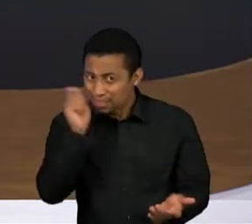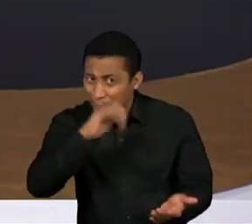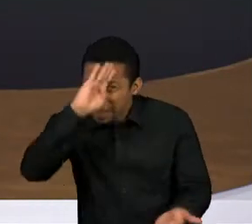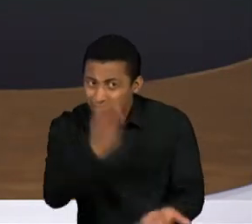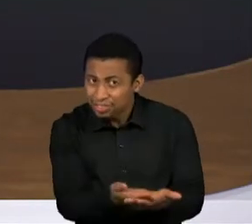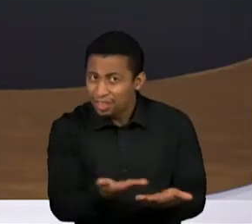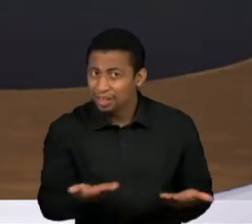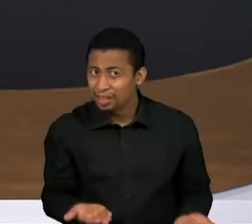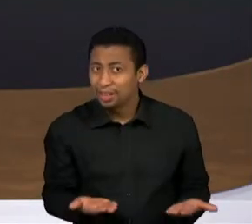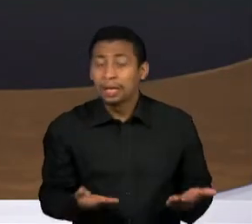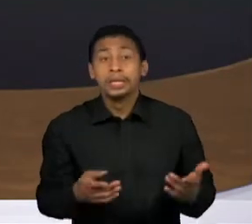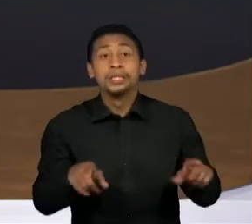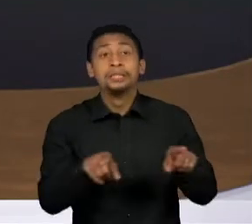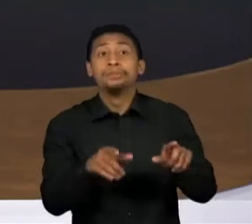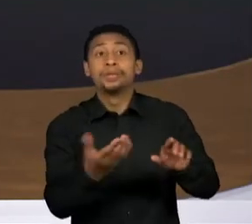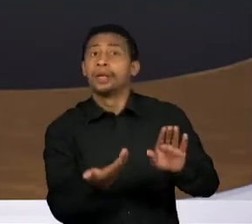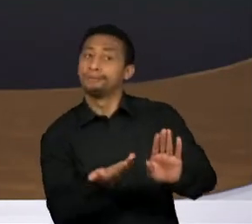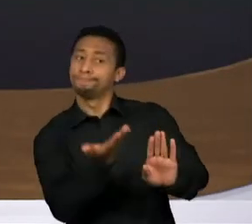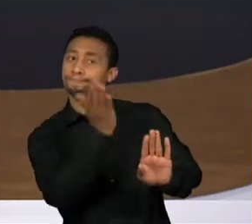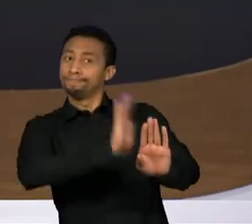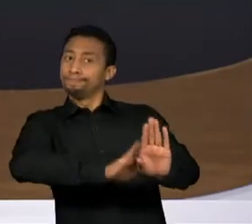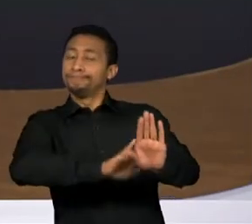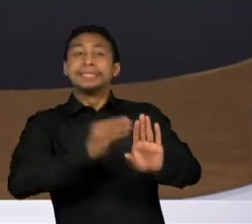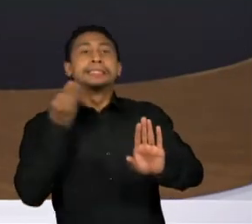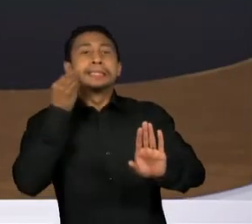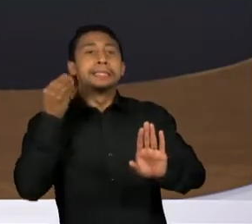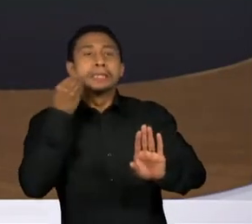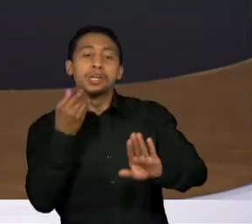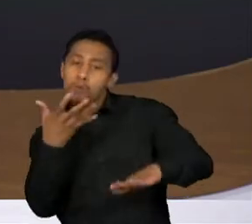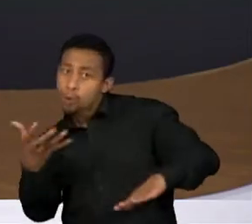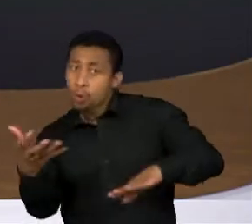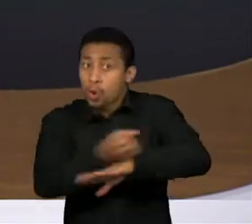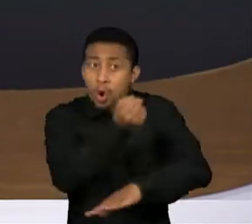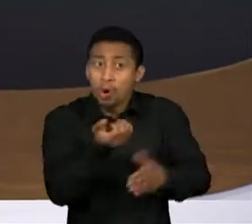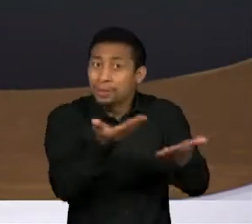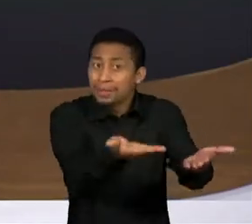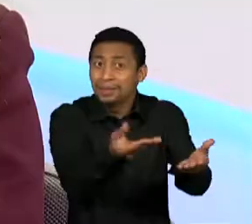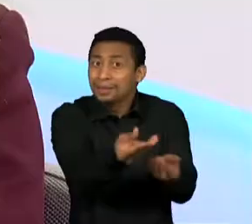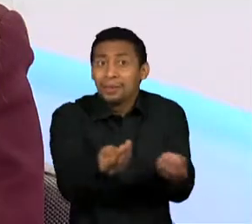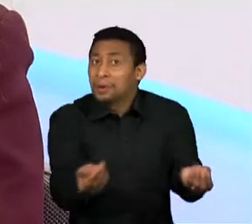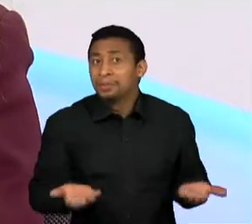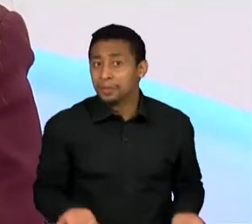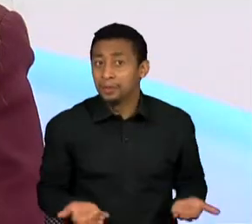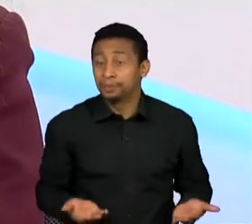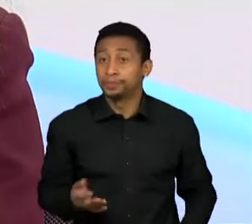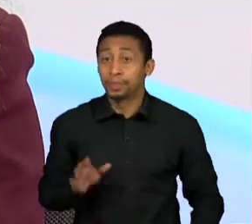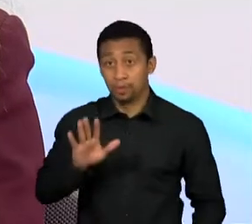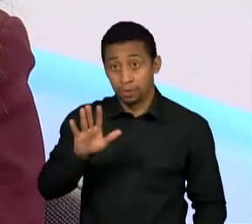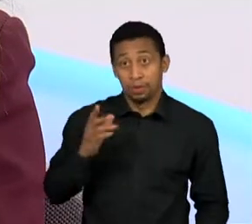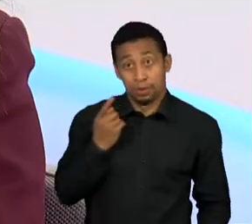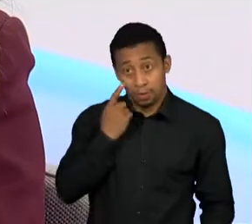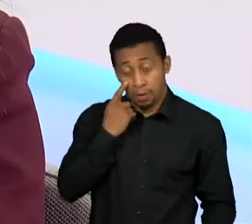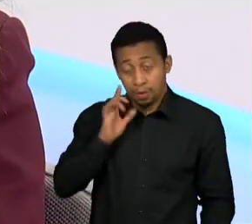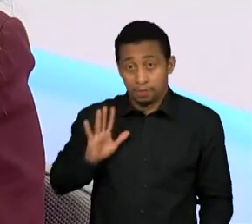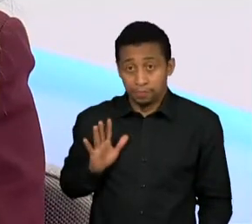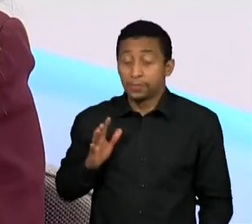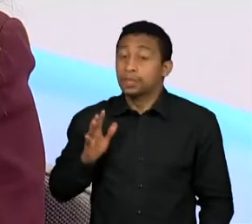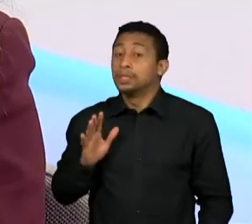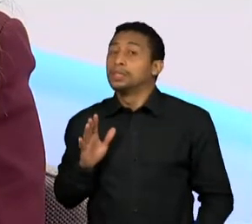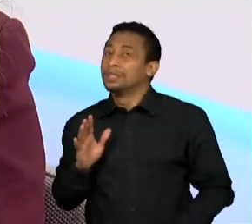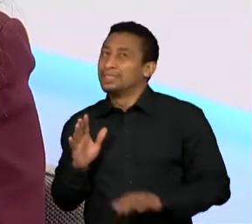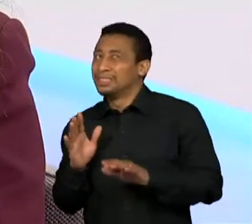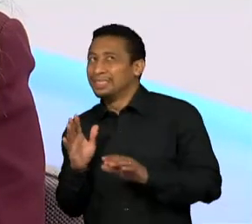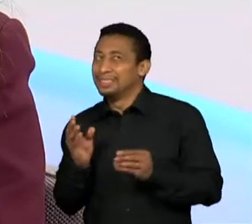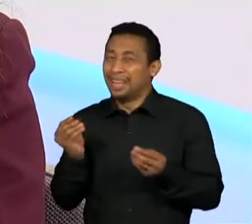com os arrobos golpistas, não tem outra palavra, do presidente da República? Condescendência é nada, né? Nós, exatamente